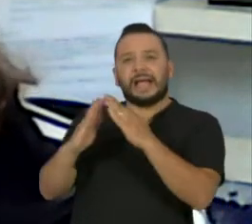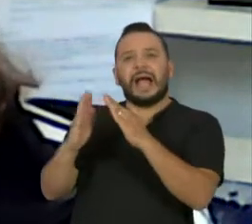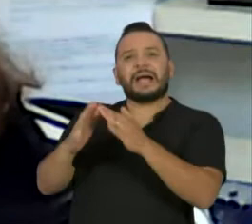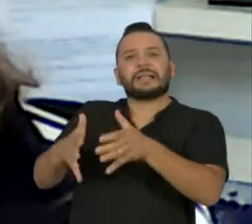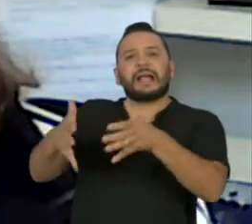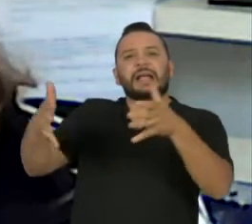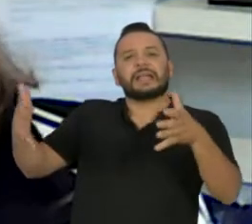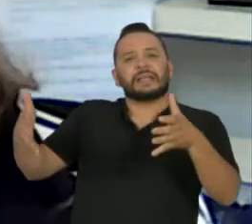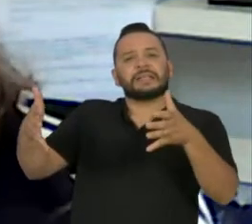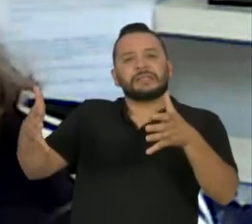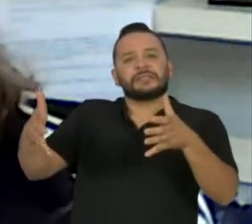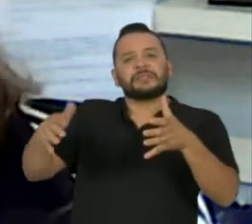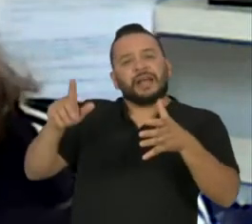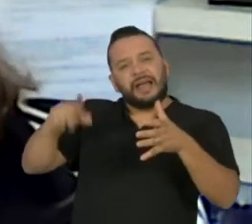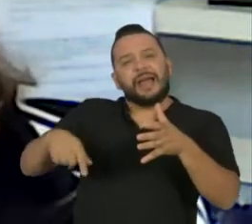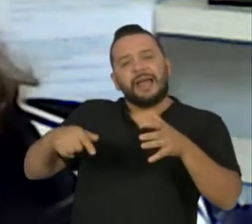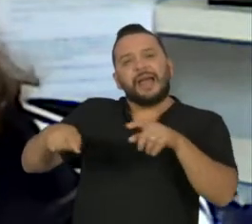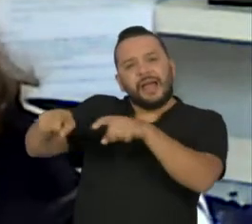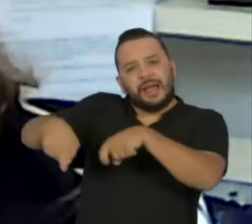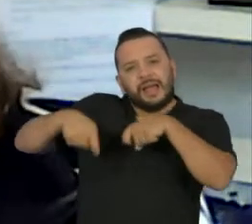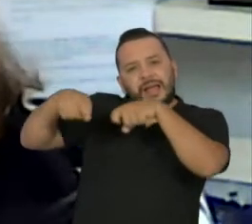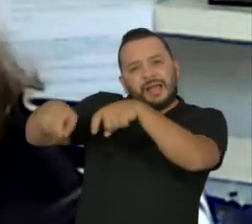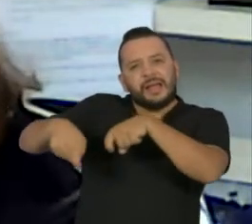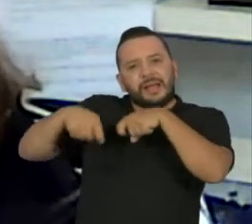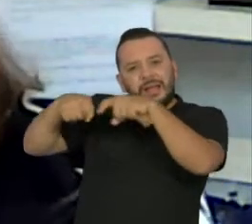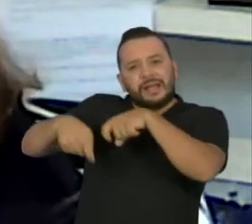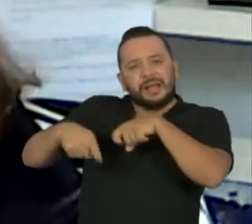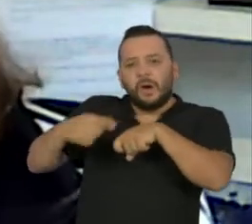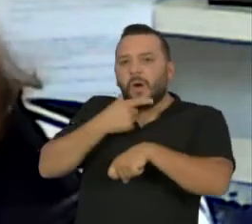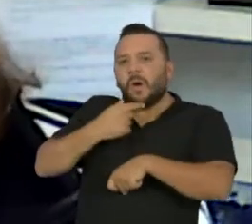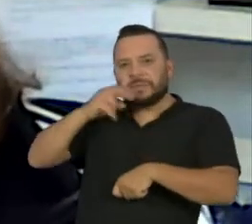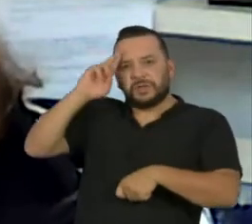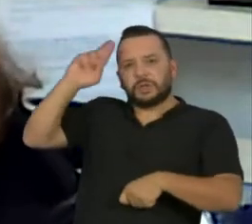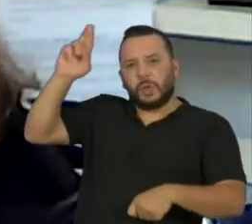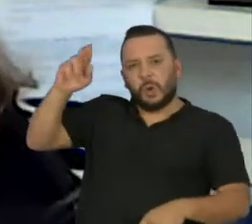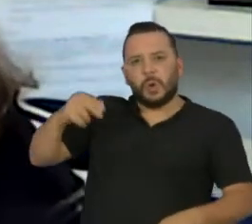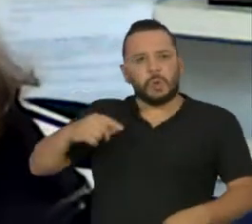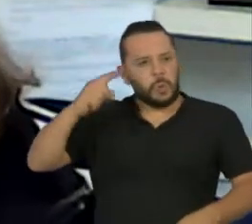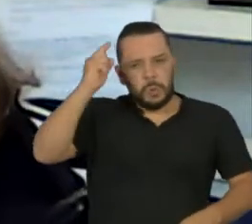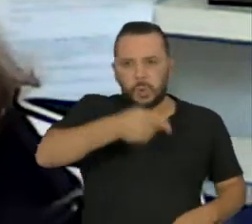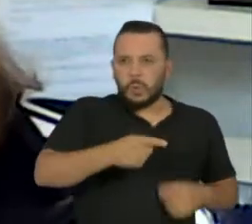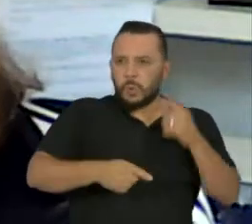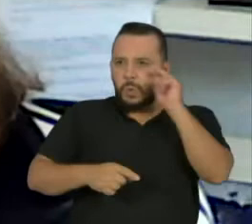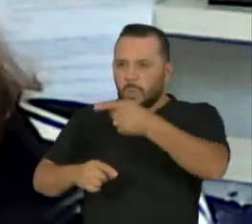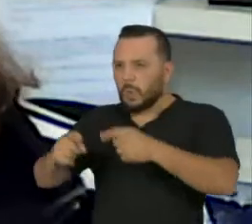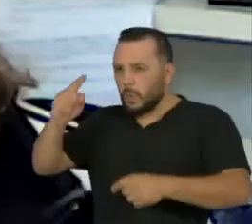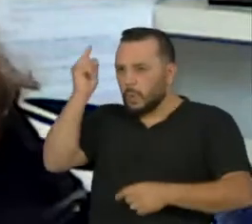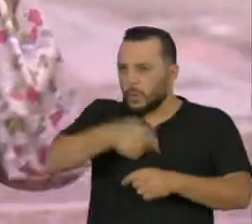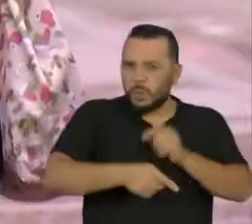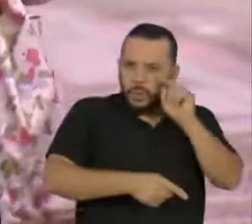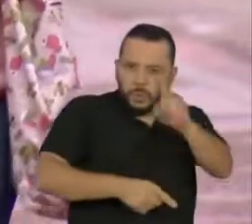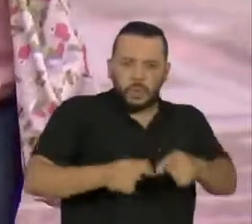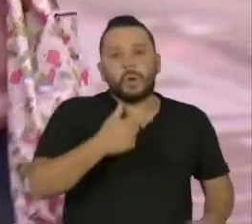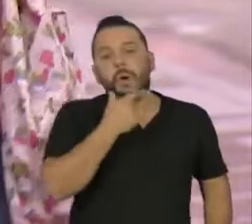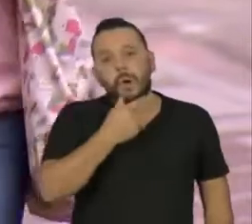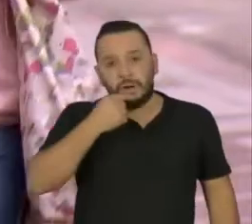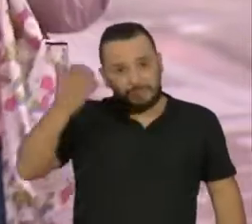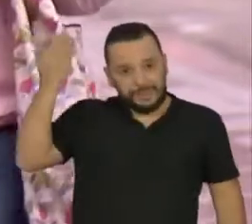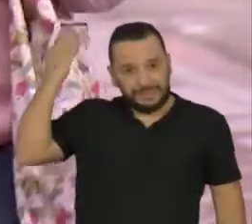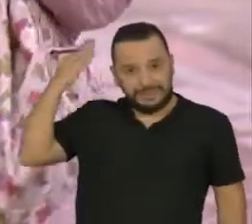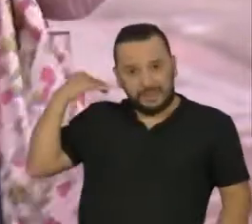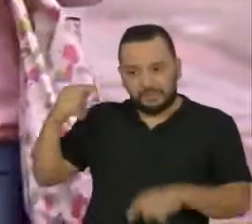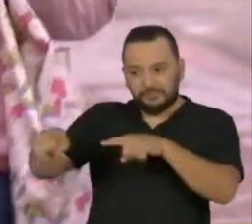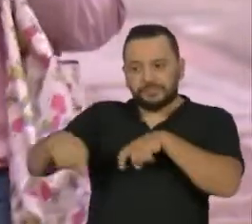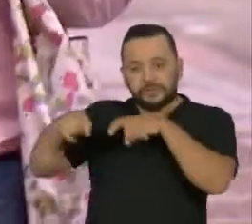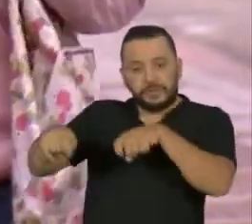propriedades rurais, onde o homem tinha então um papel central de mando, de comando. O homem vai